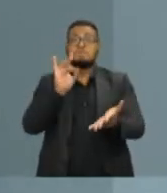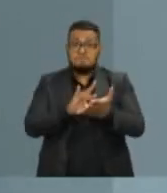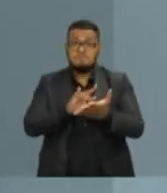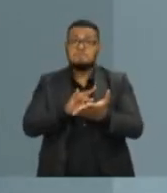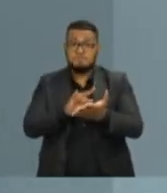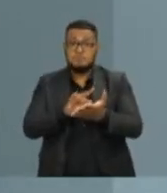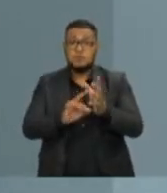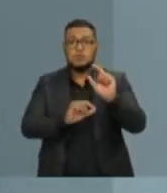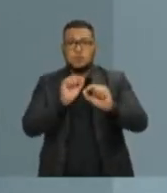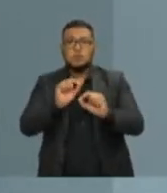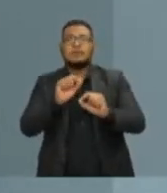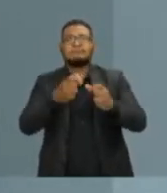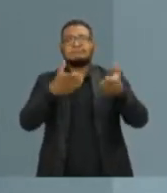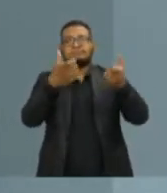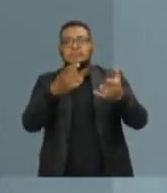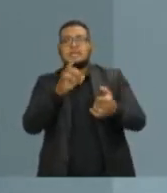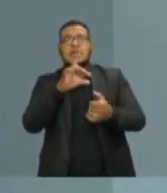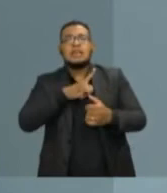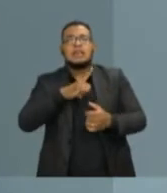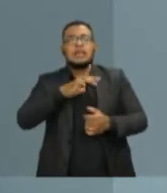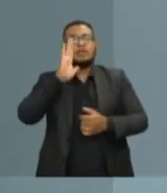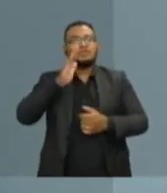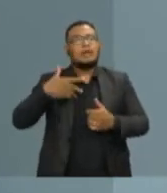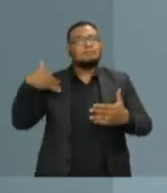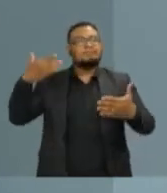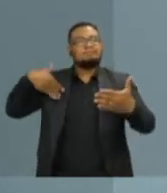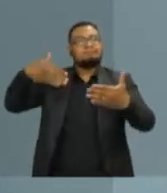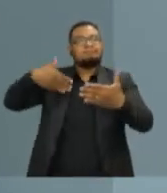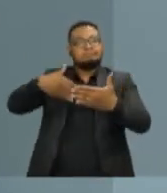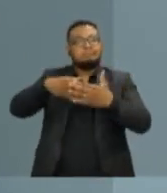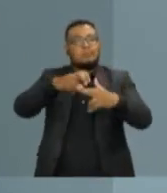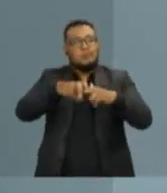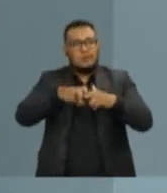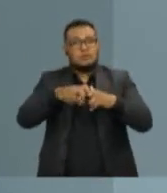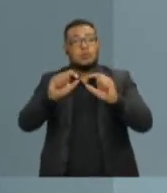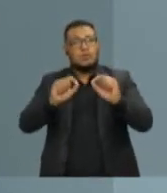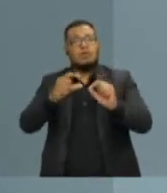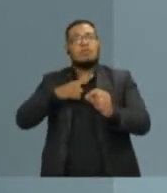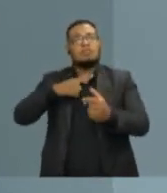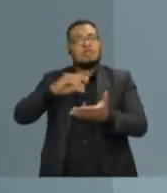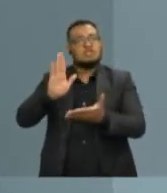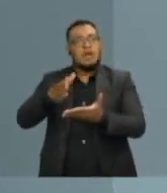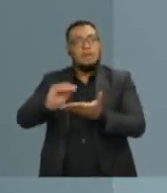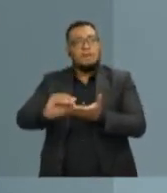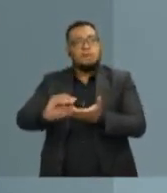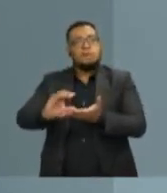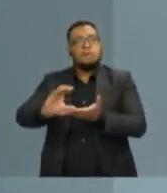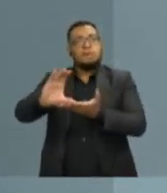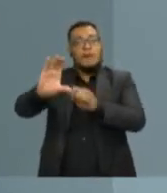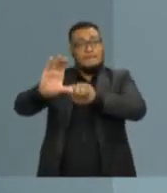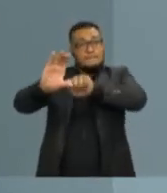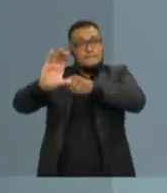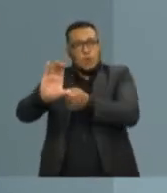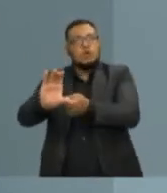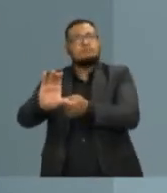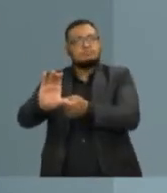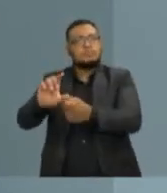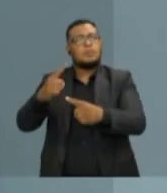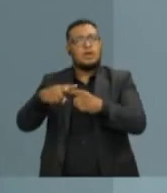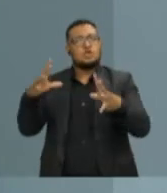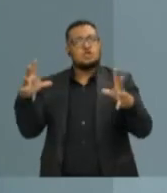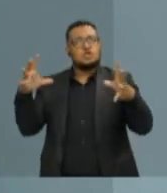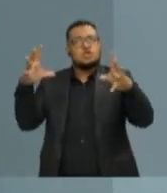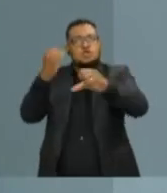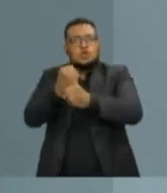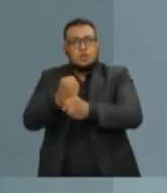que é o outro candidato, sofre as consequências nefastas de bloqueios judiciais que perfazem, somadas às